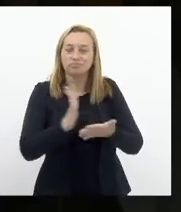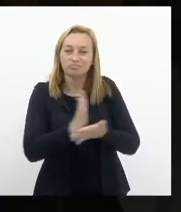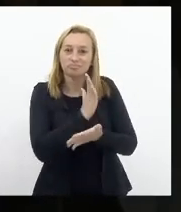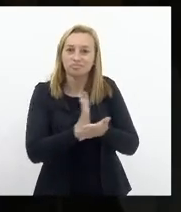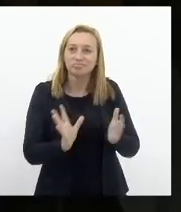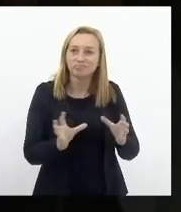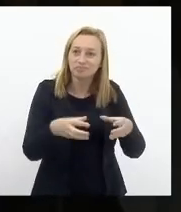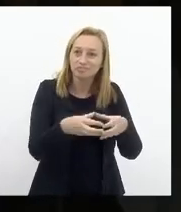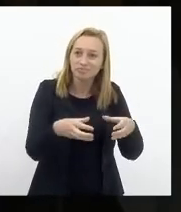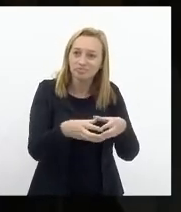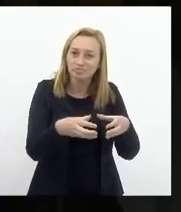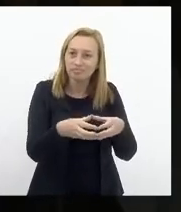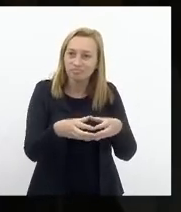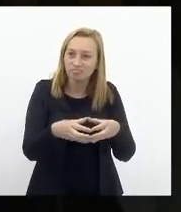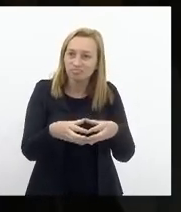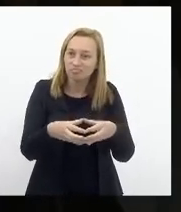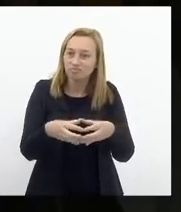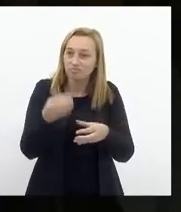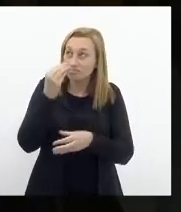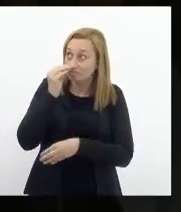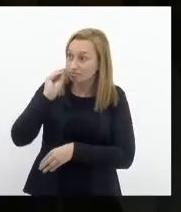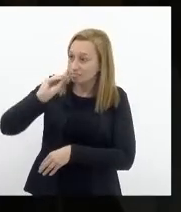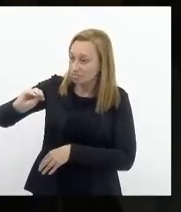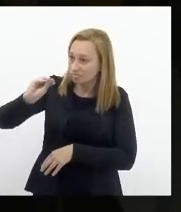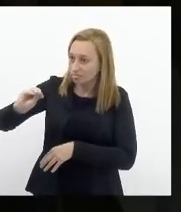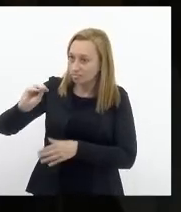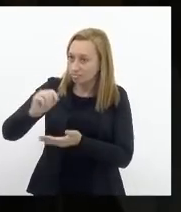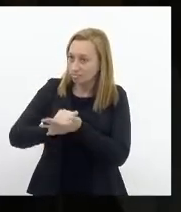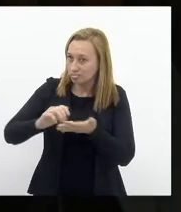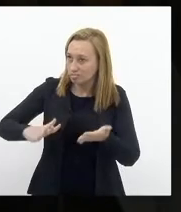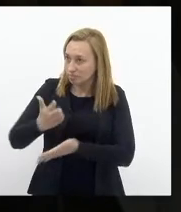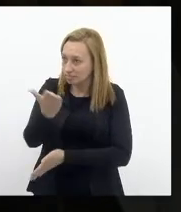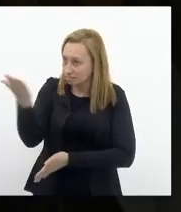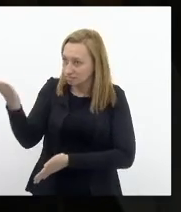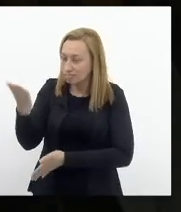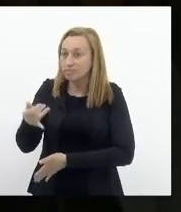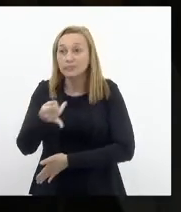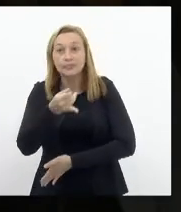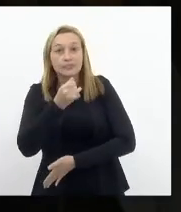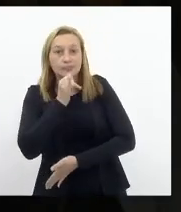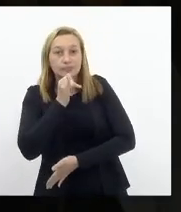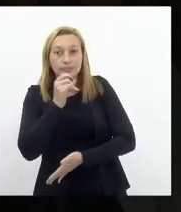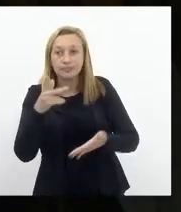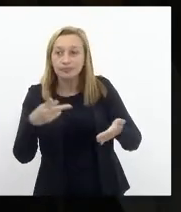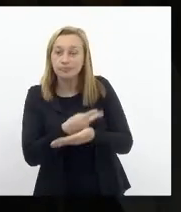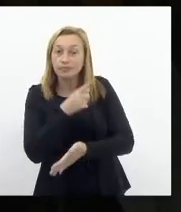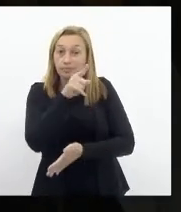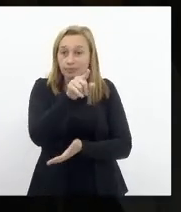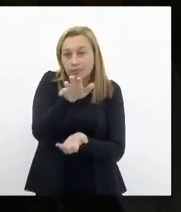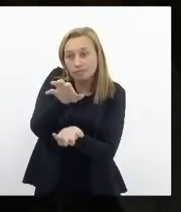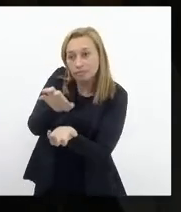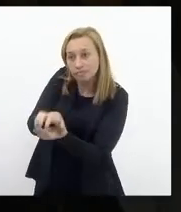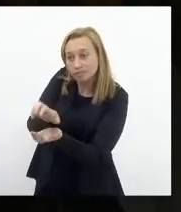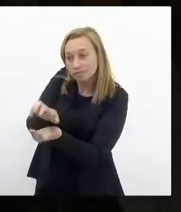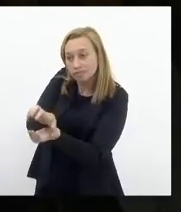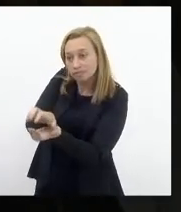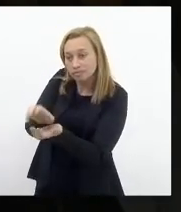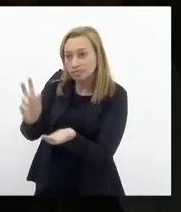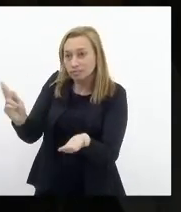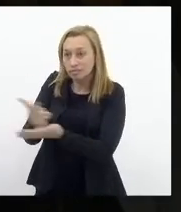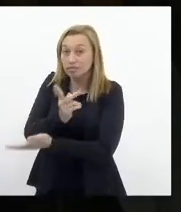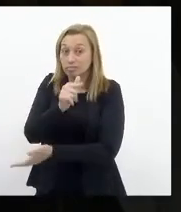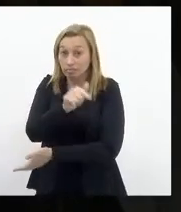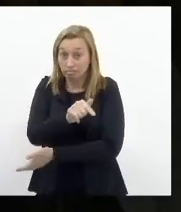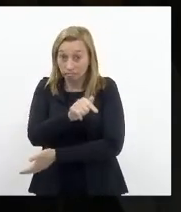que satanizam a atividade dos senhores e das senhoras. Um exemplo foi o que aconteceu no Jacarezinho. Esses que aqui